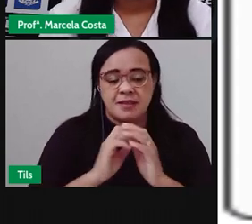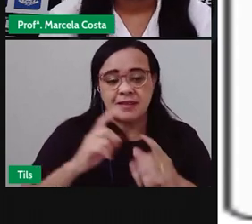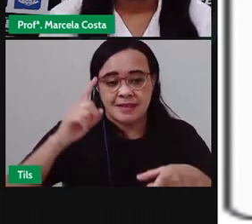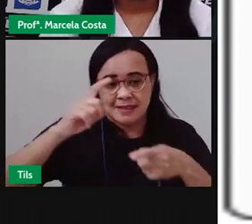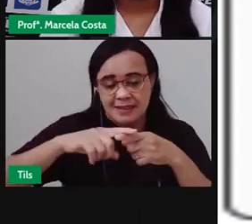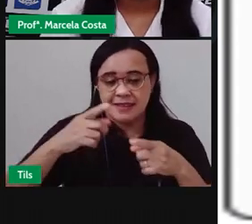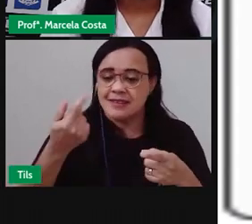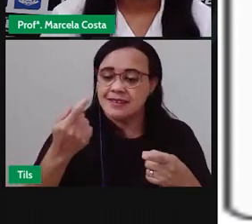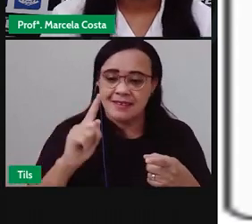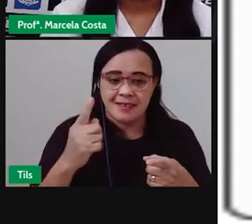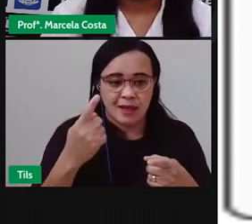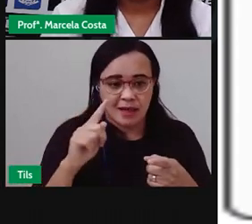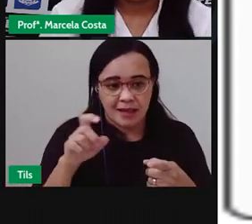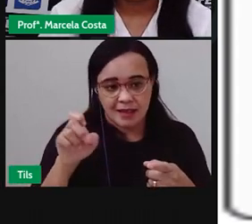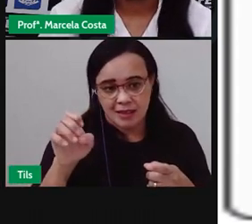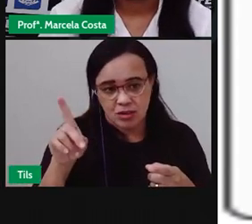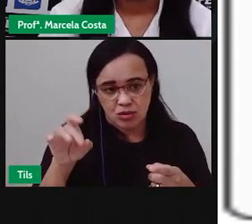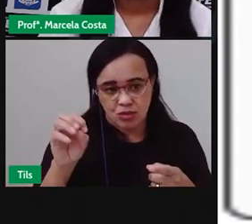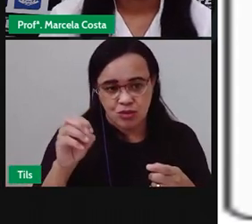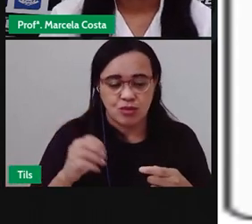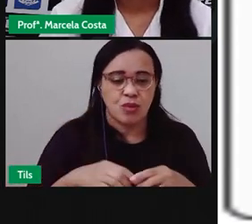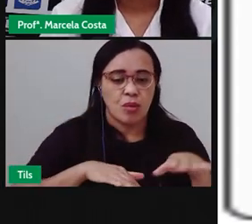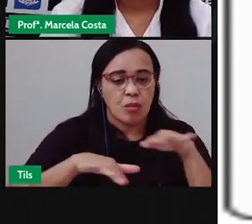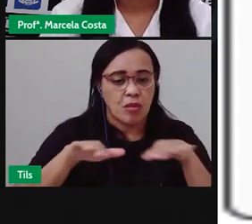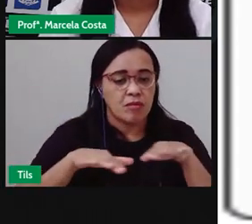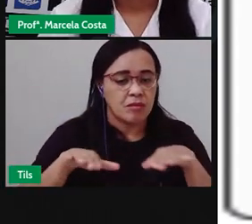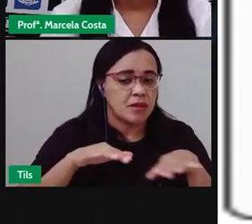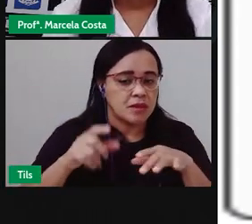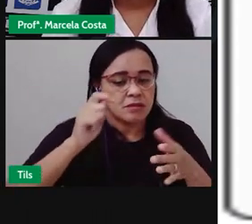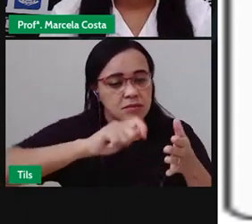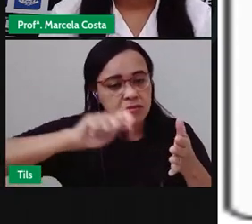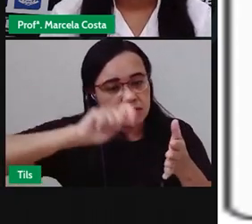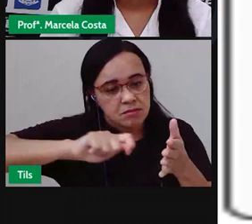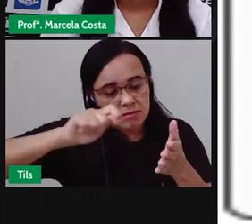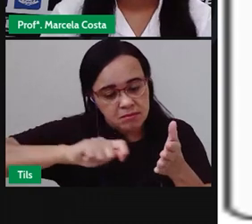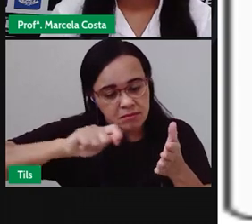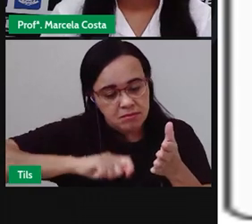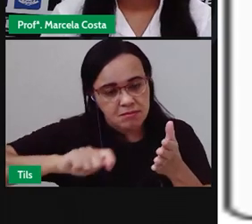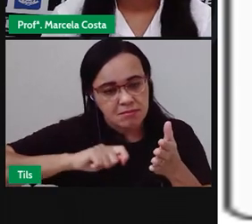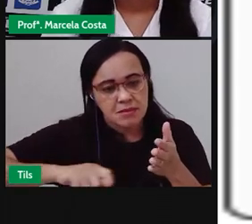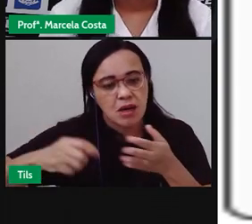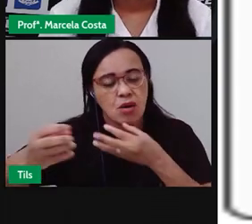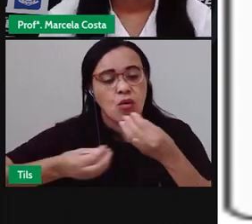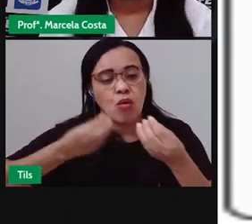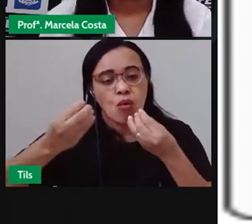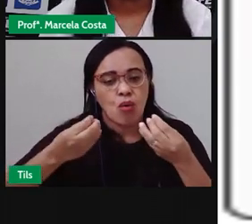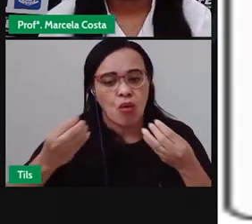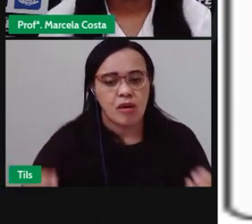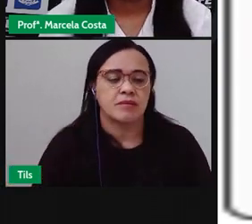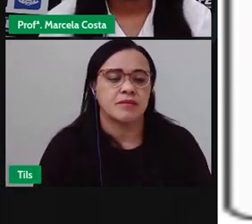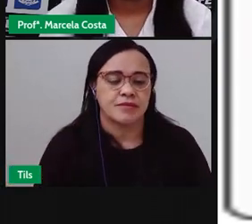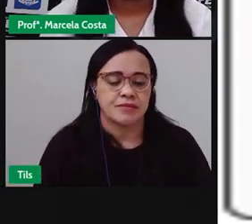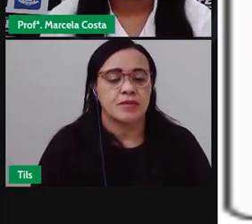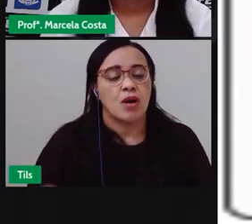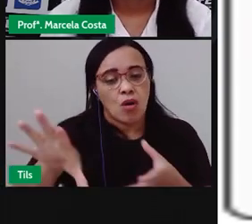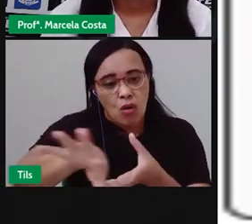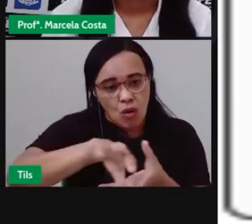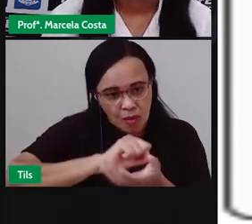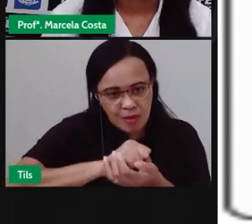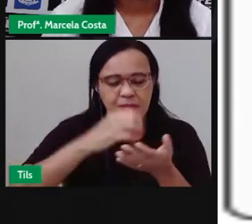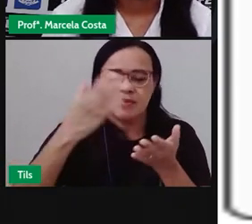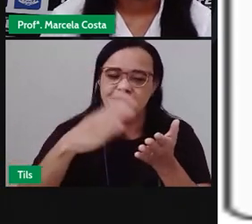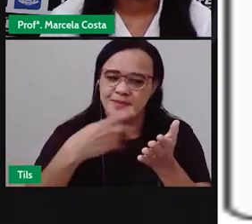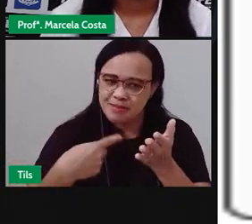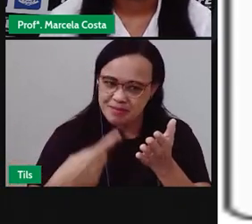Olha o movimento que é feito para escrever essa letra Copia aí no caderno